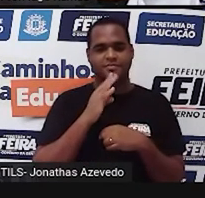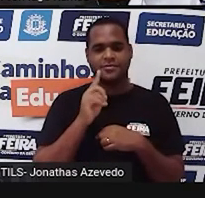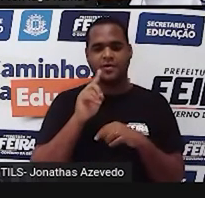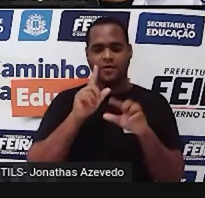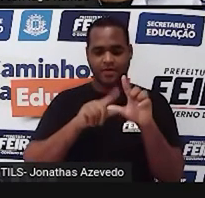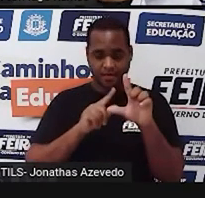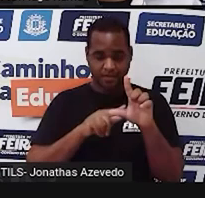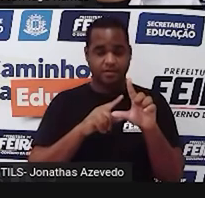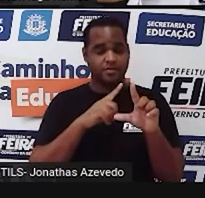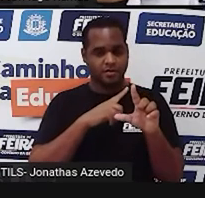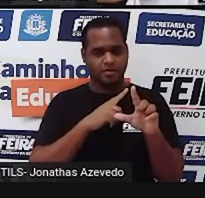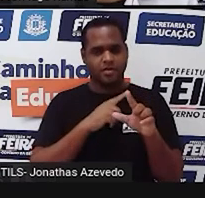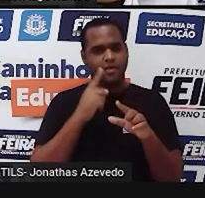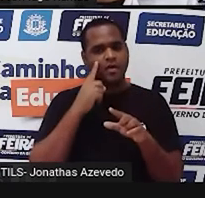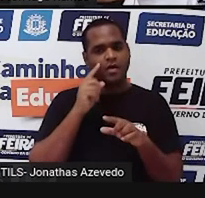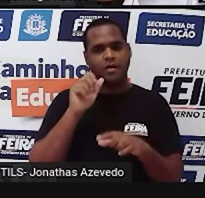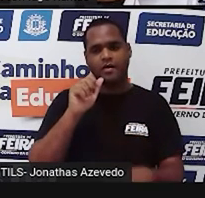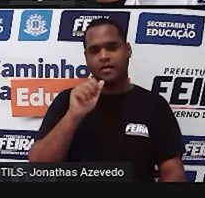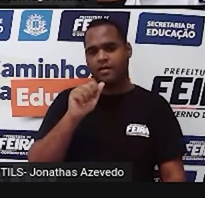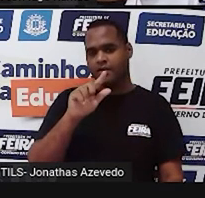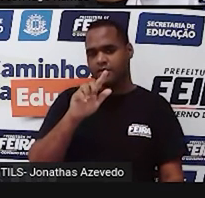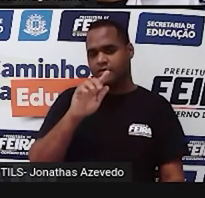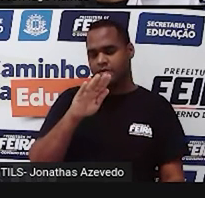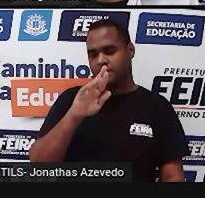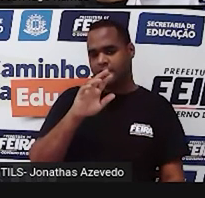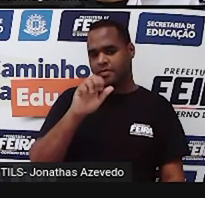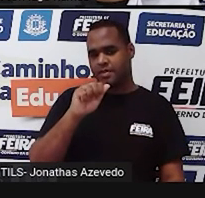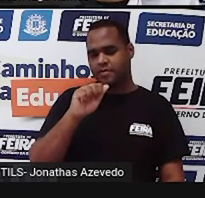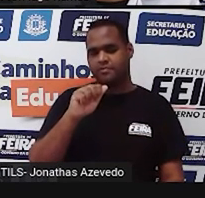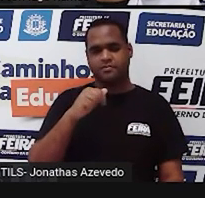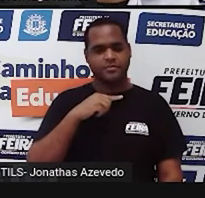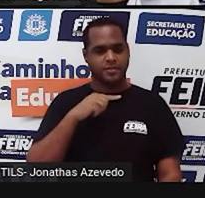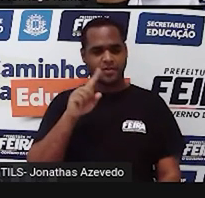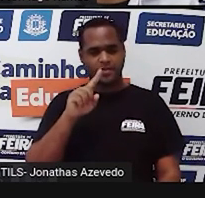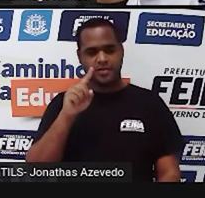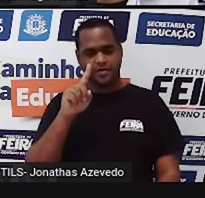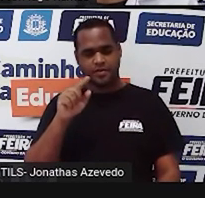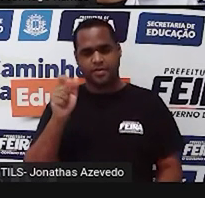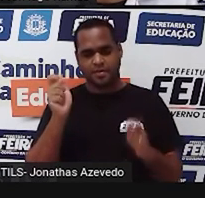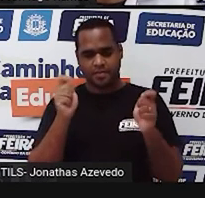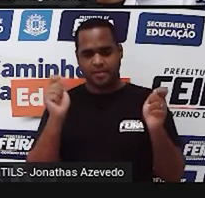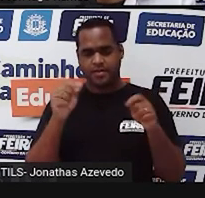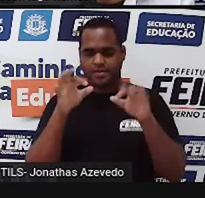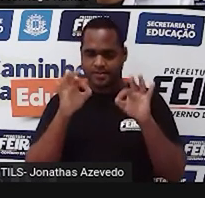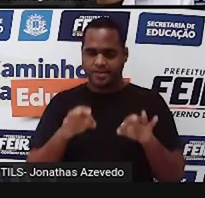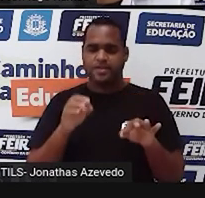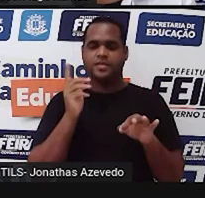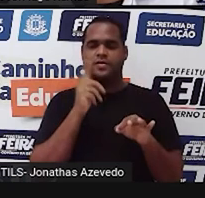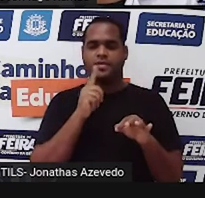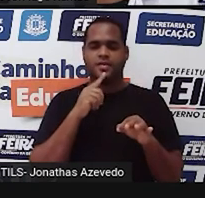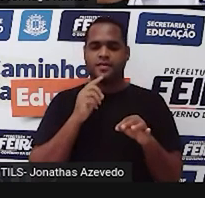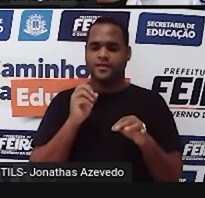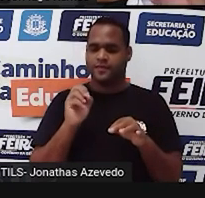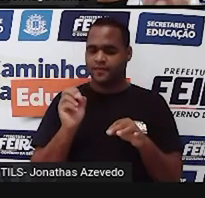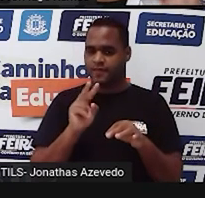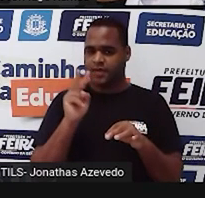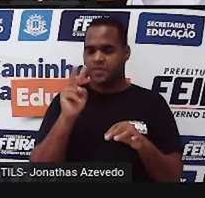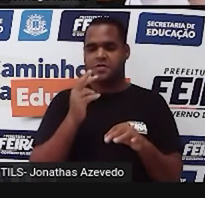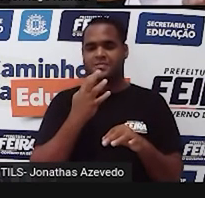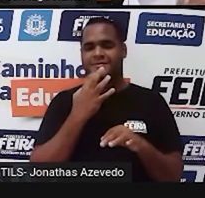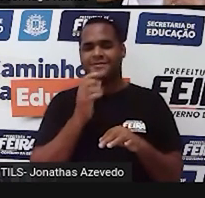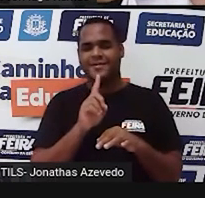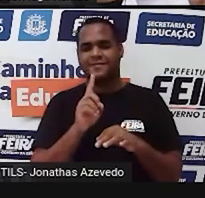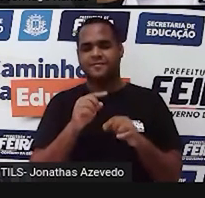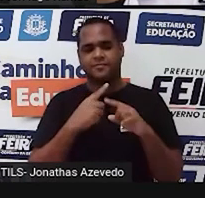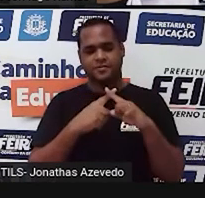letra. Olha a álgebra aí. Então, na sua situação, essa certa quantidade de combustível, a gente vai dizer que foi X